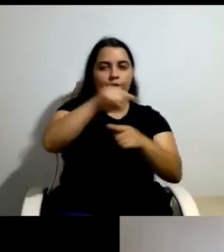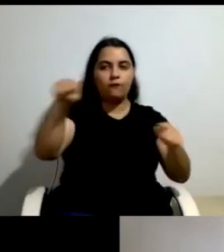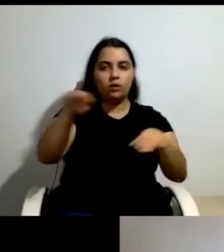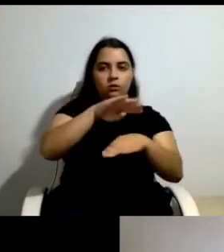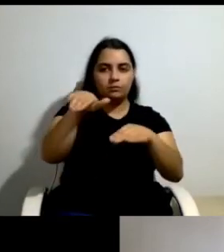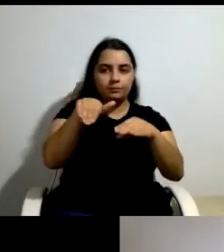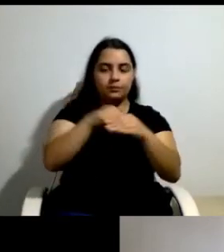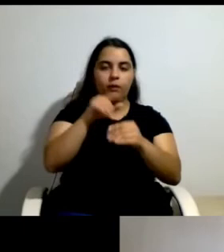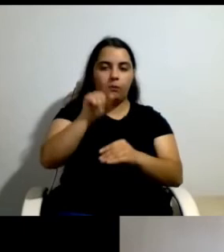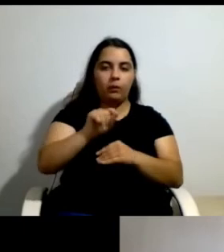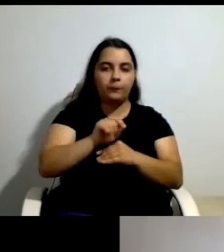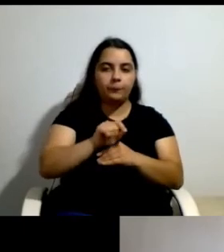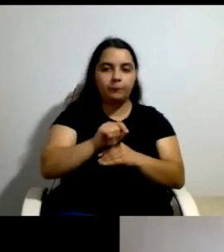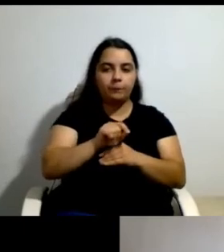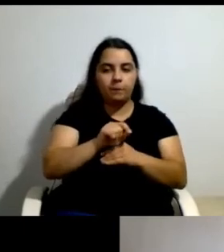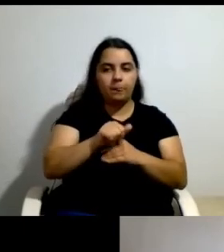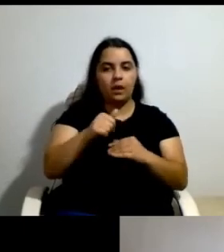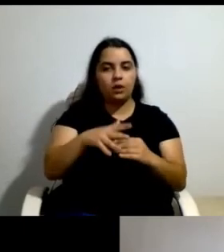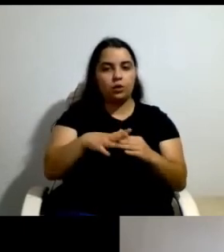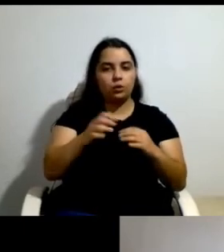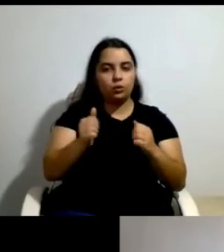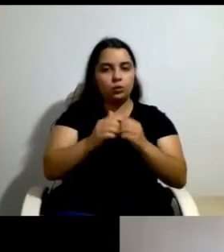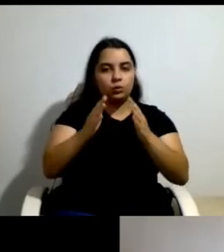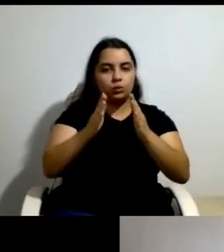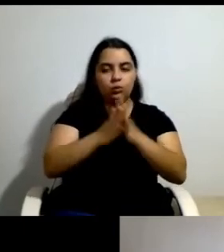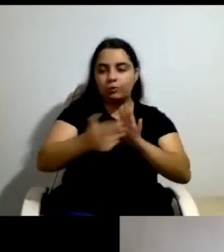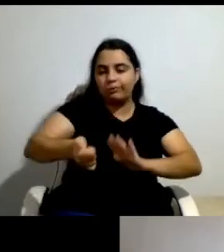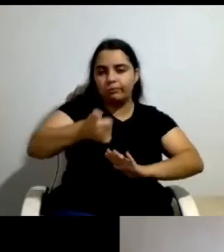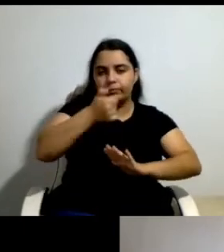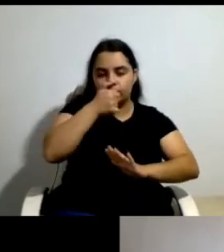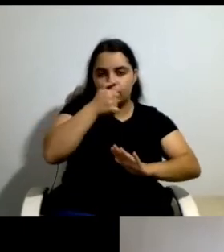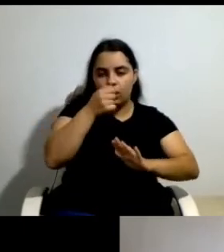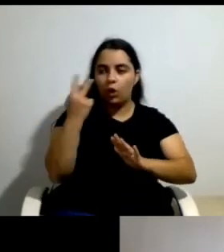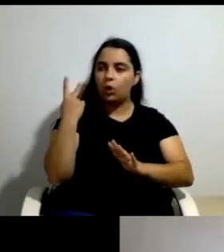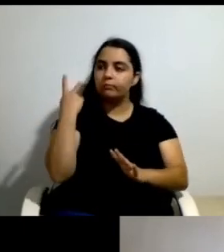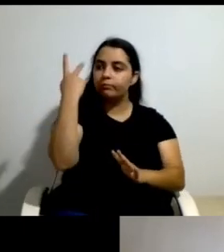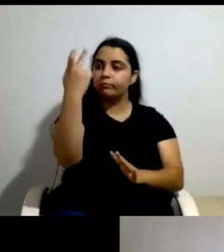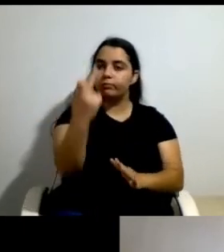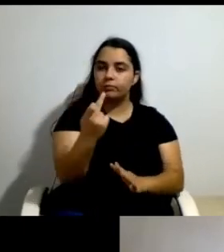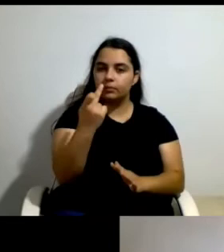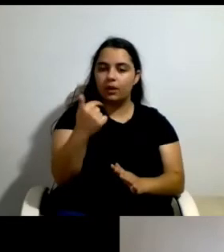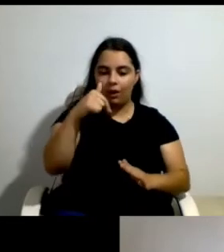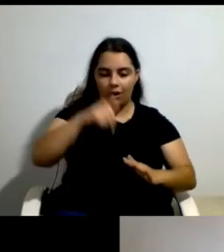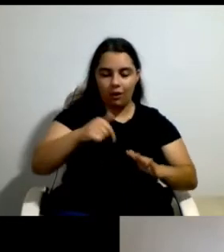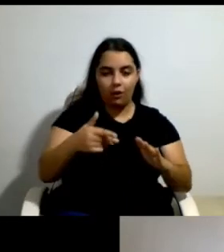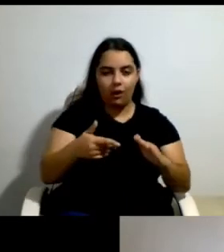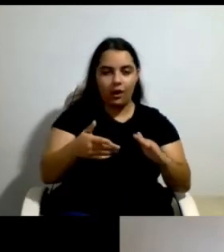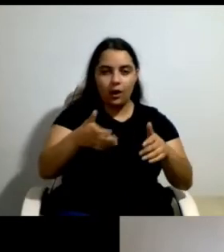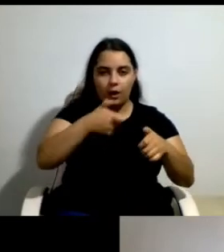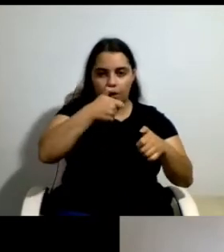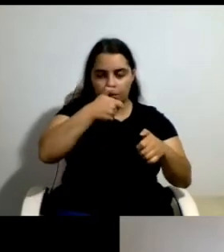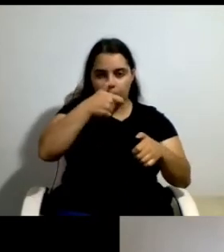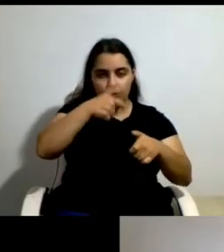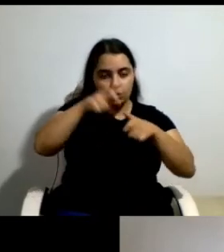que temos casa cheia, dois anos depois mais pessoas do que estavam no colóquio,